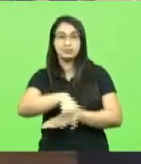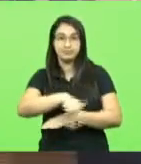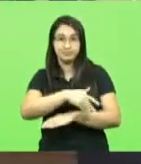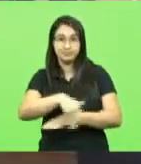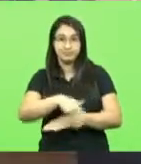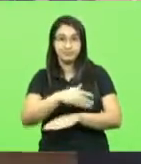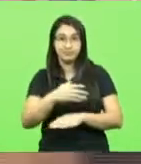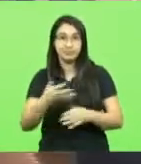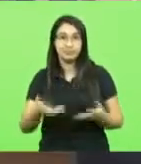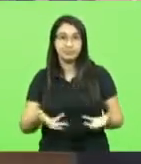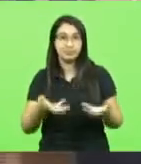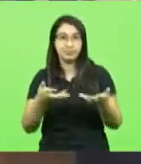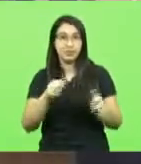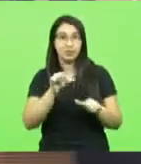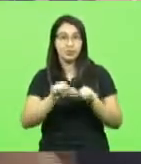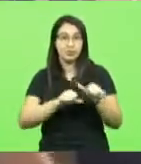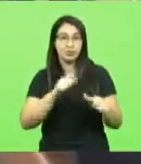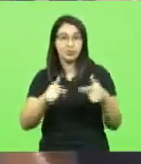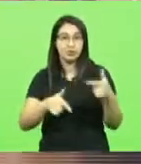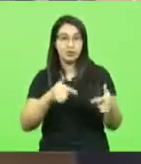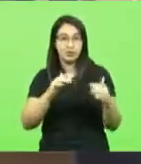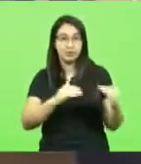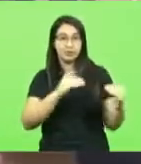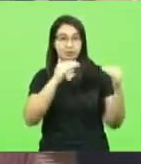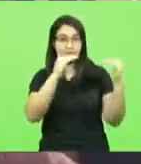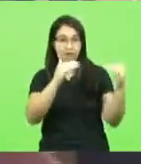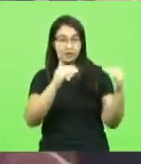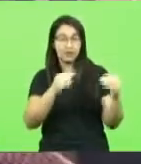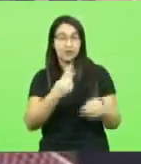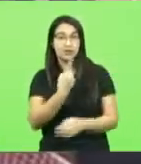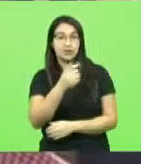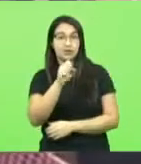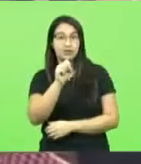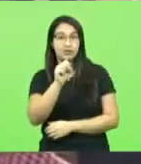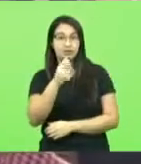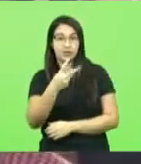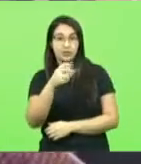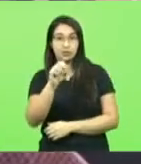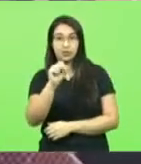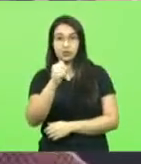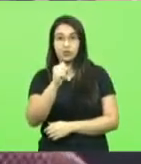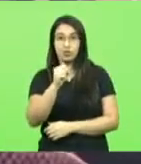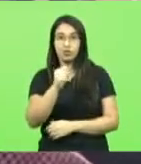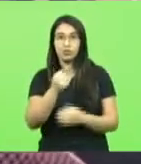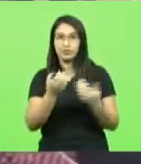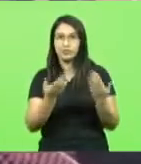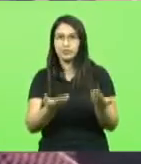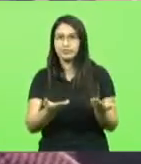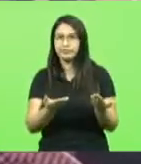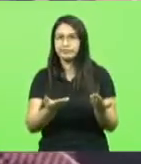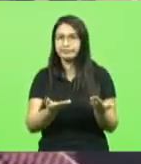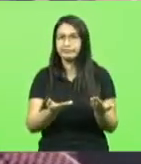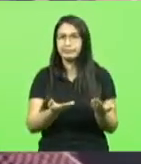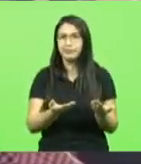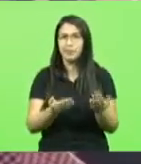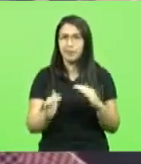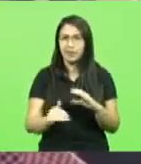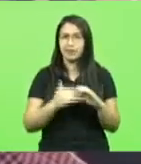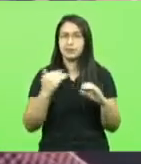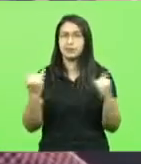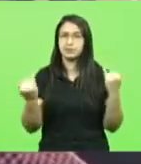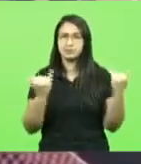e 128 oficiais. Eu recebi informação